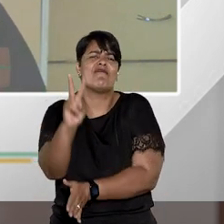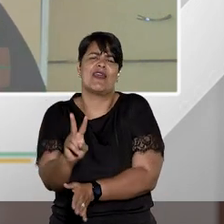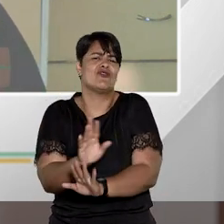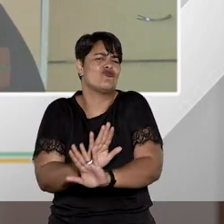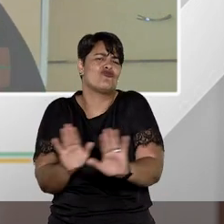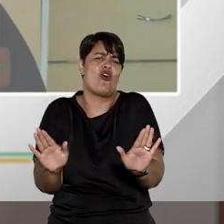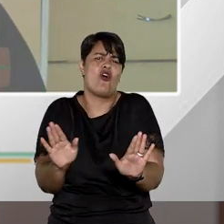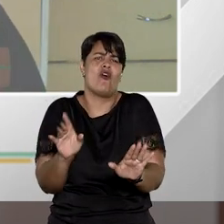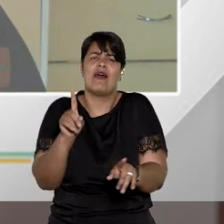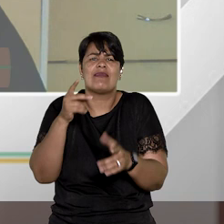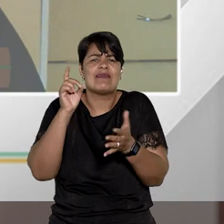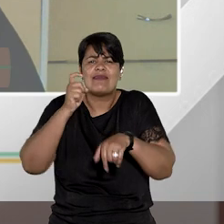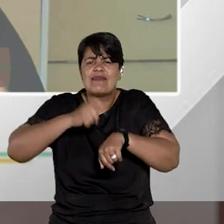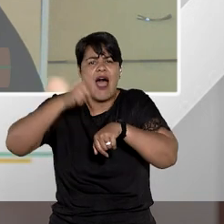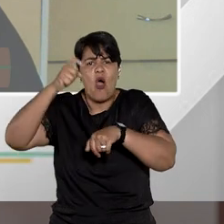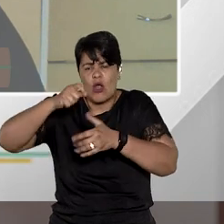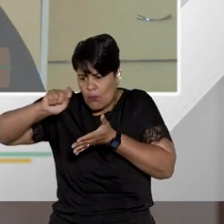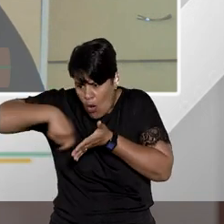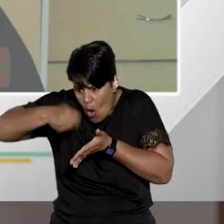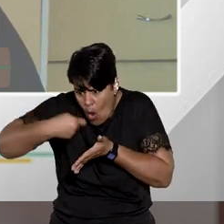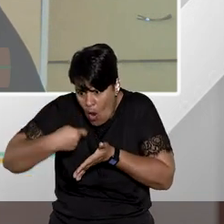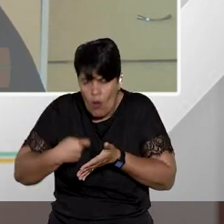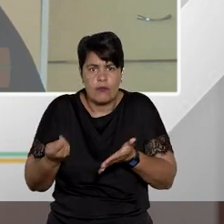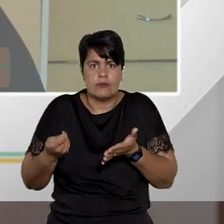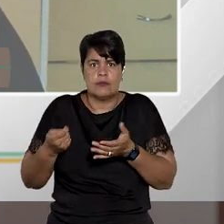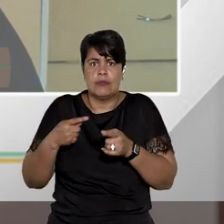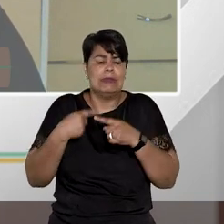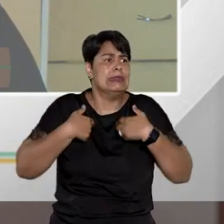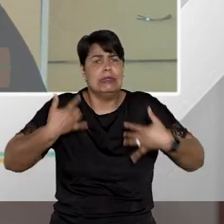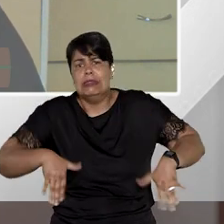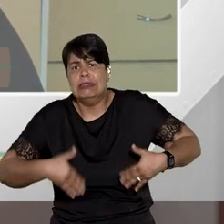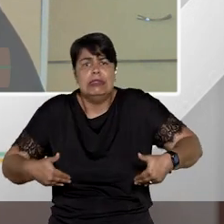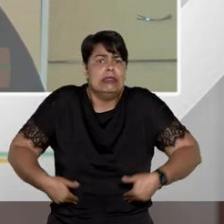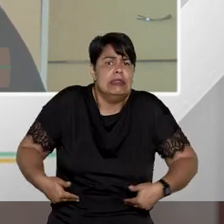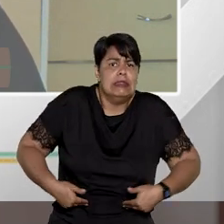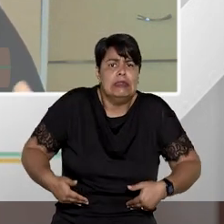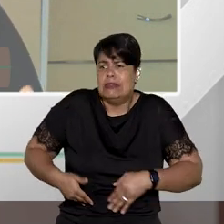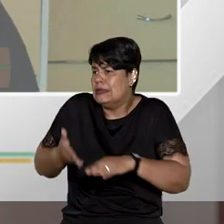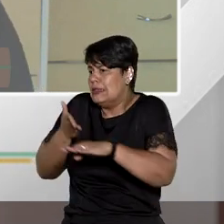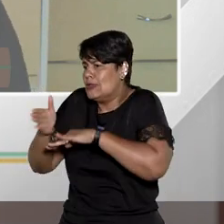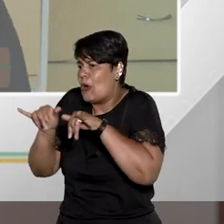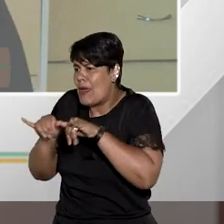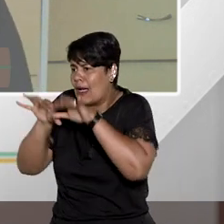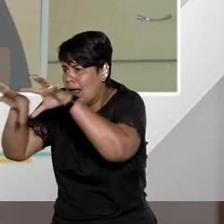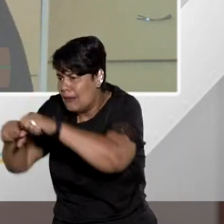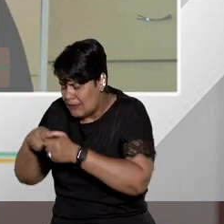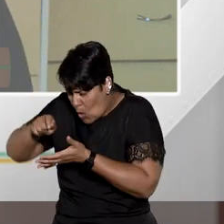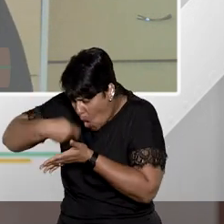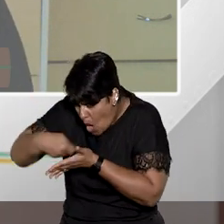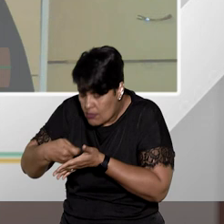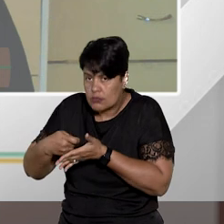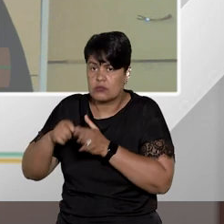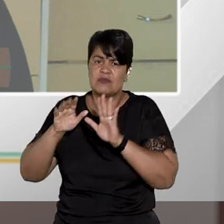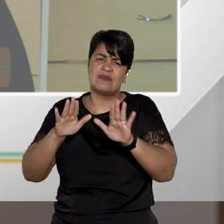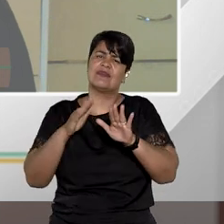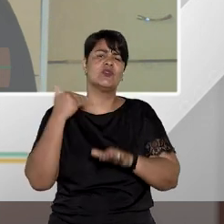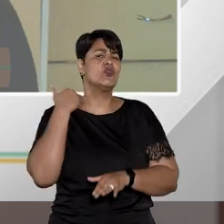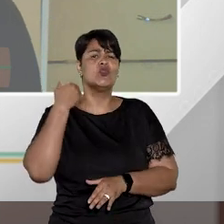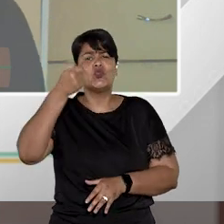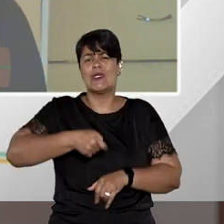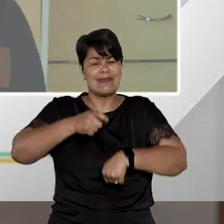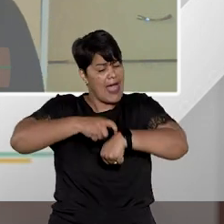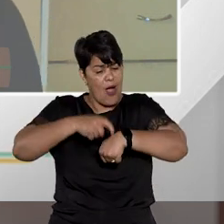a pessoa pegou aquilo ali e comeu imediatamente, quer dizer, estava numa situação realmente morrendo de fome, etc. Então, o juiz já poderia até